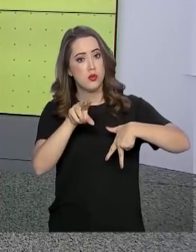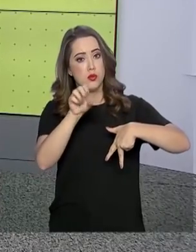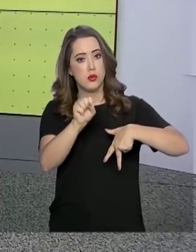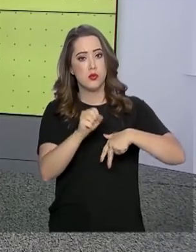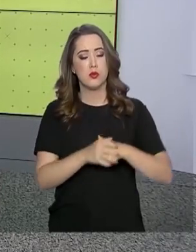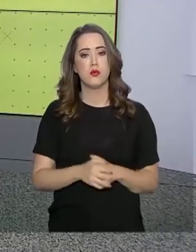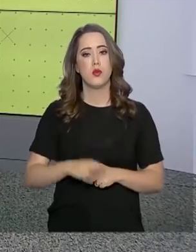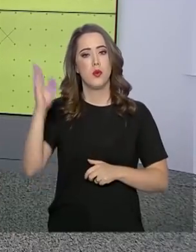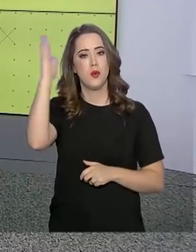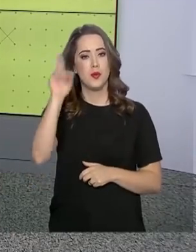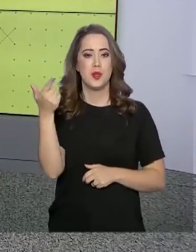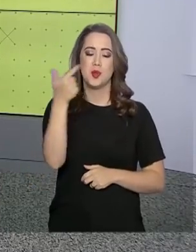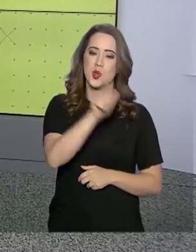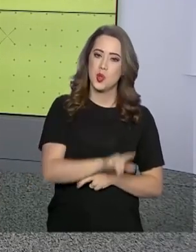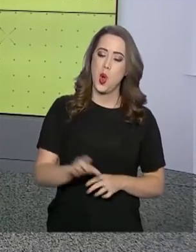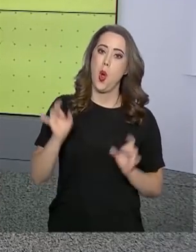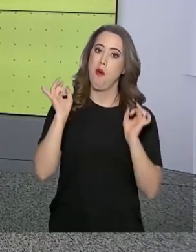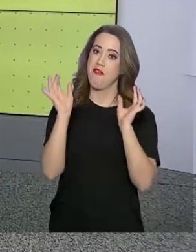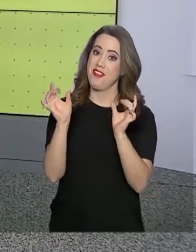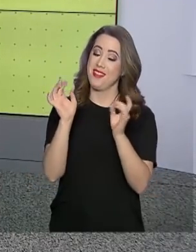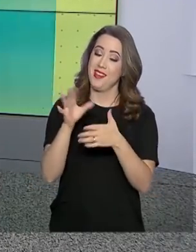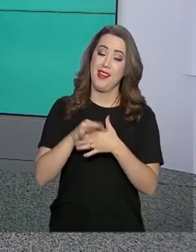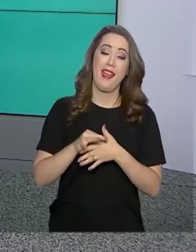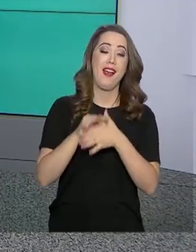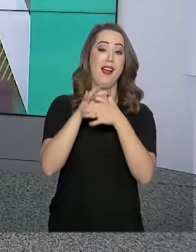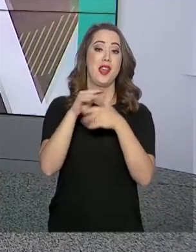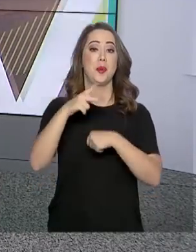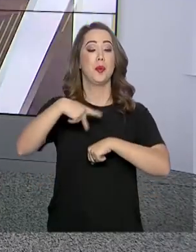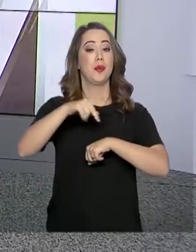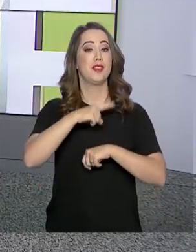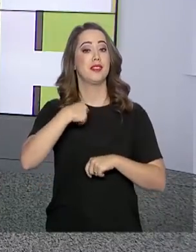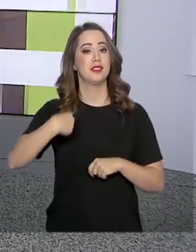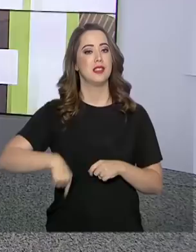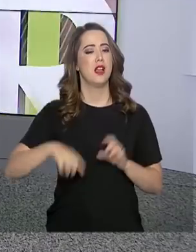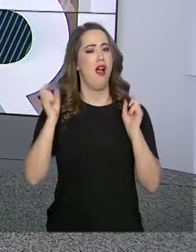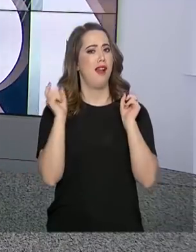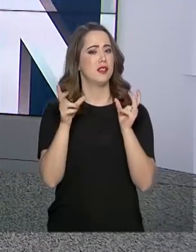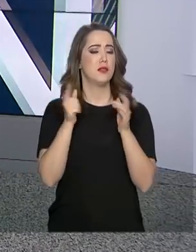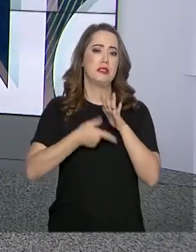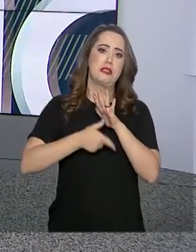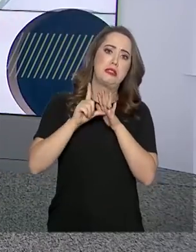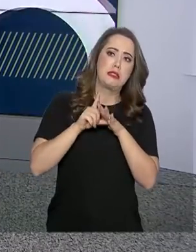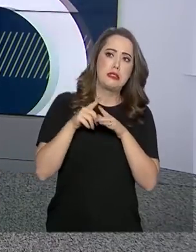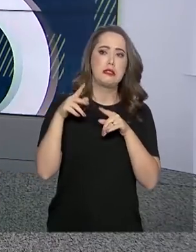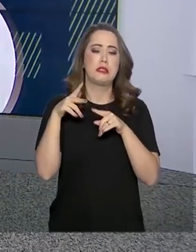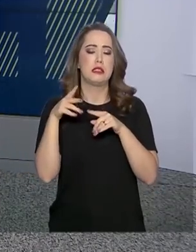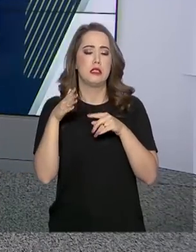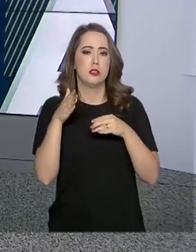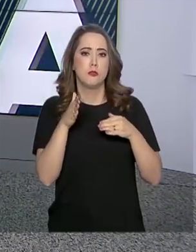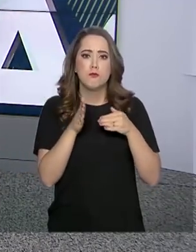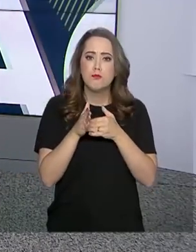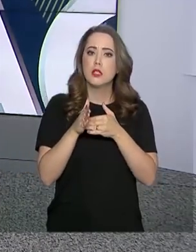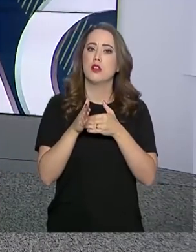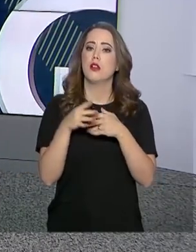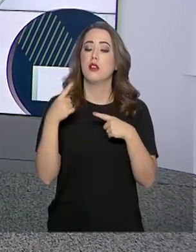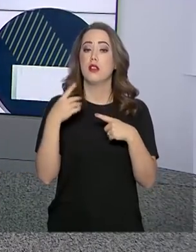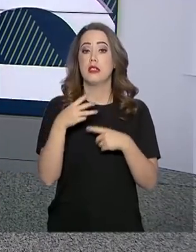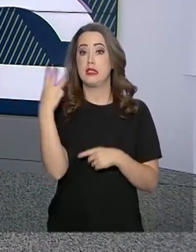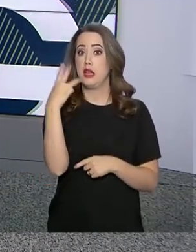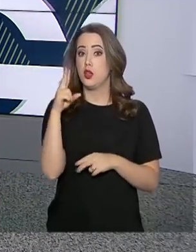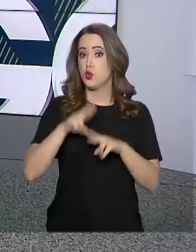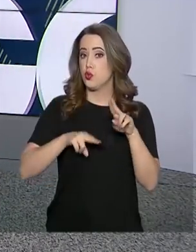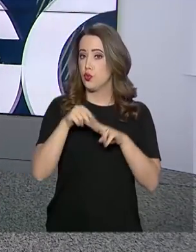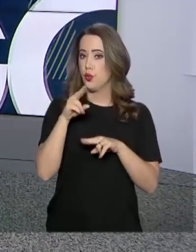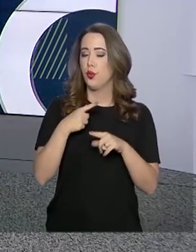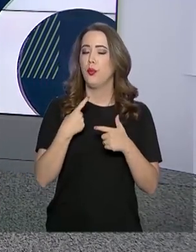O Brasil vai voltar a exportar carne bovina para a China. As vendas estavam suspensas desde o dia 3 de junho por causa da